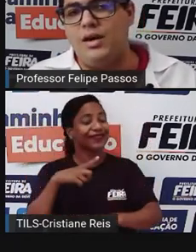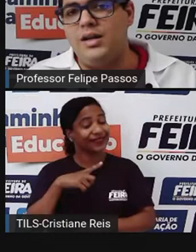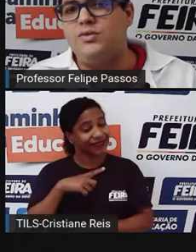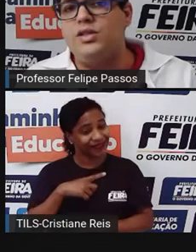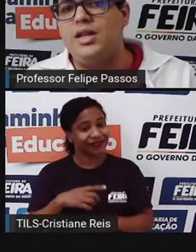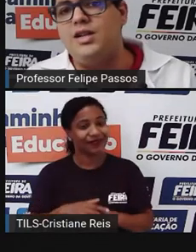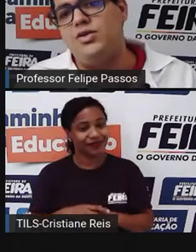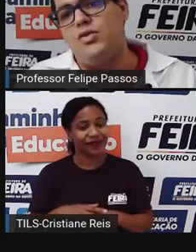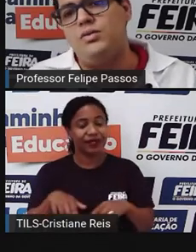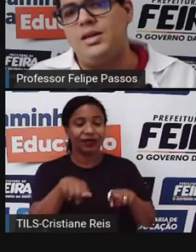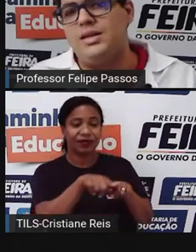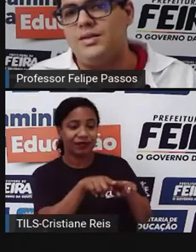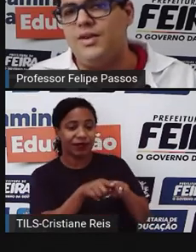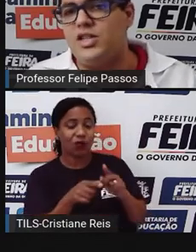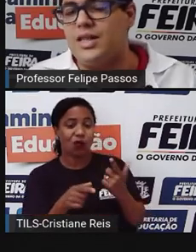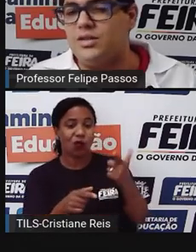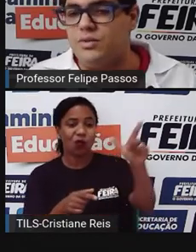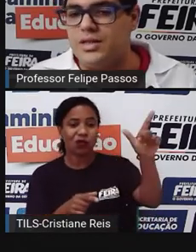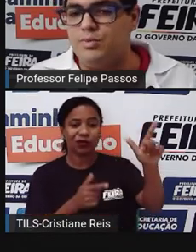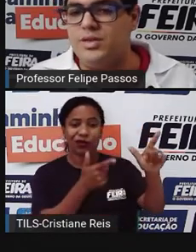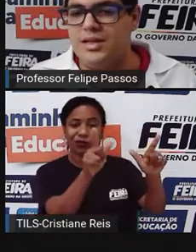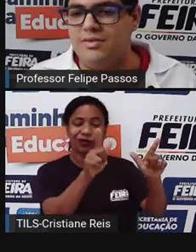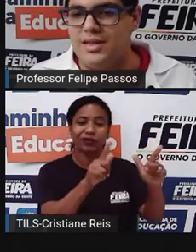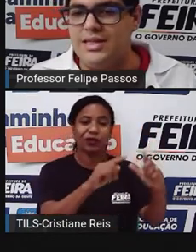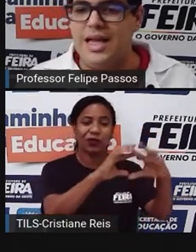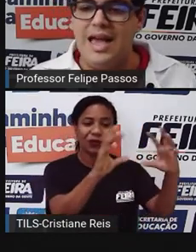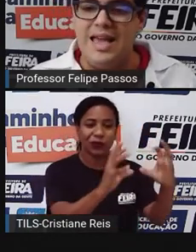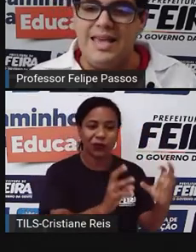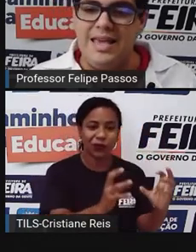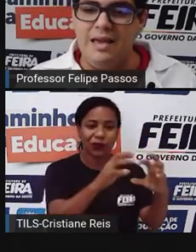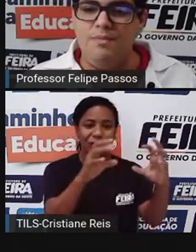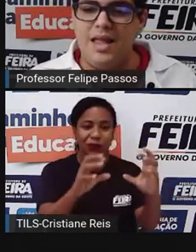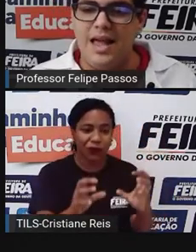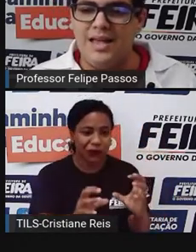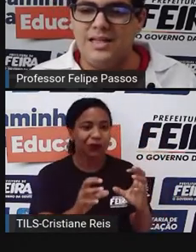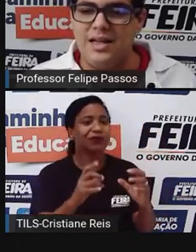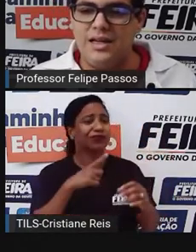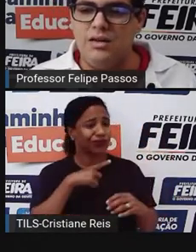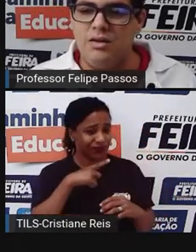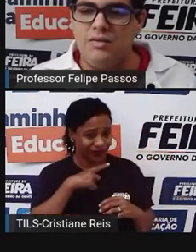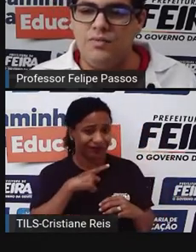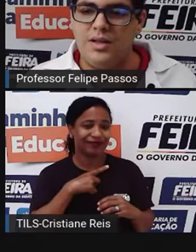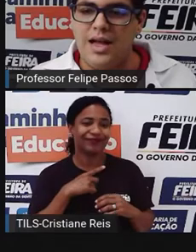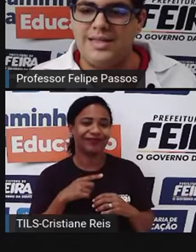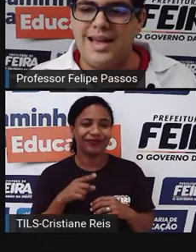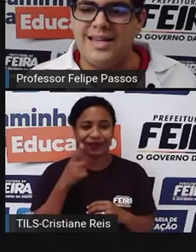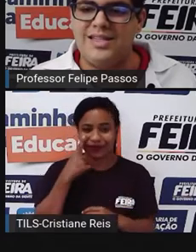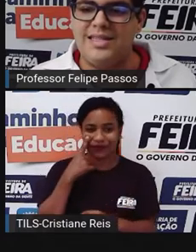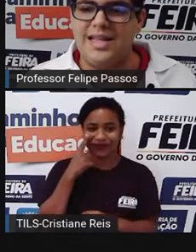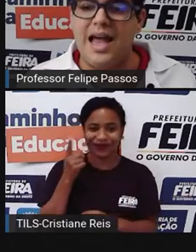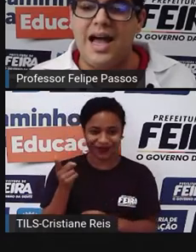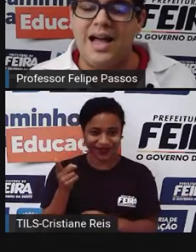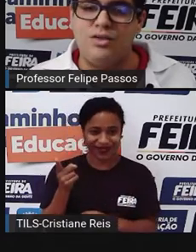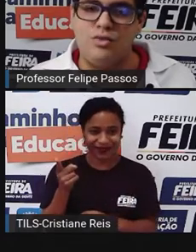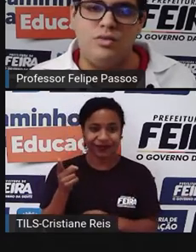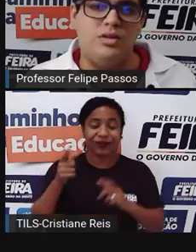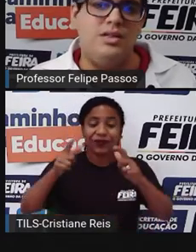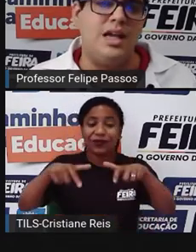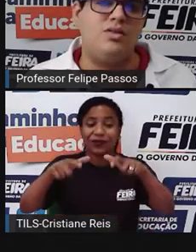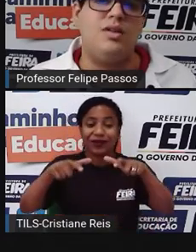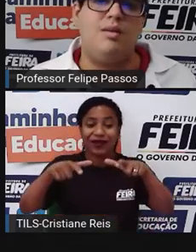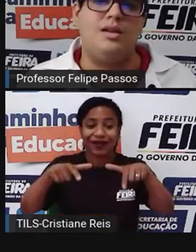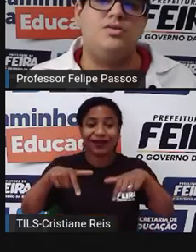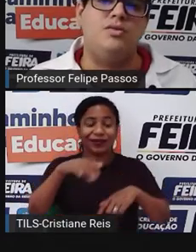grande quantidade de outras vegetações possíveis. E essa daqui, as áreas de cerrado